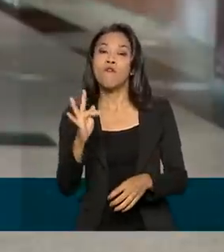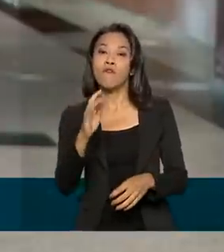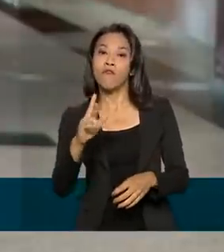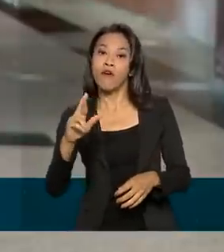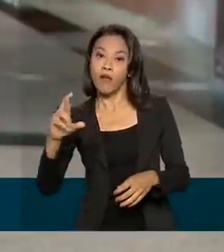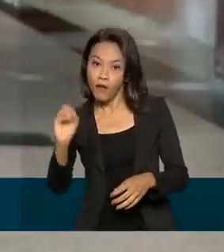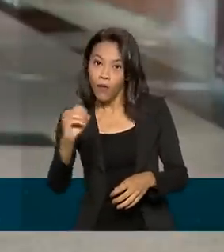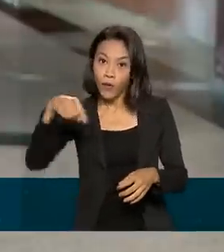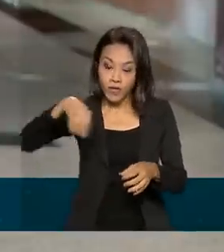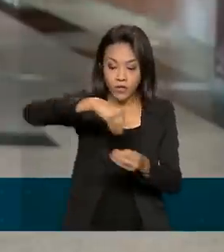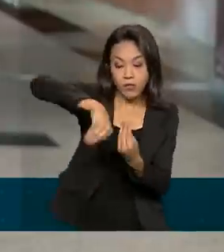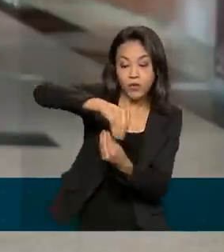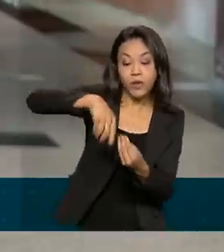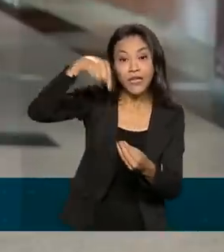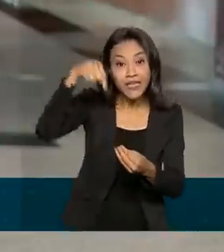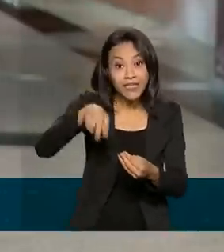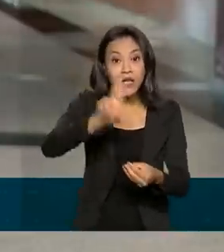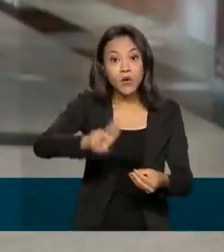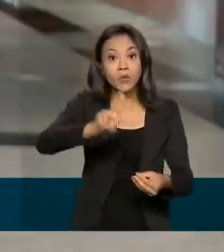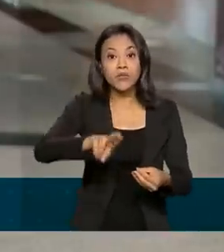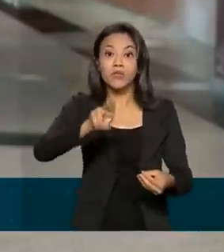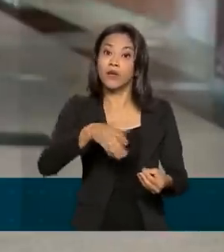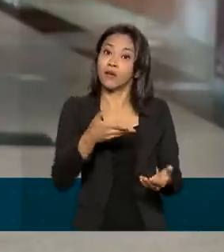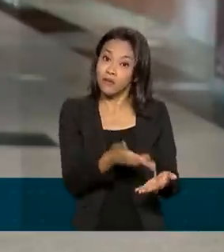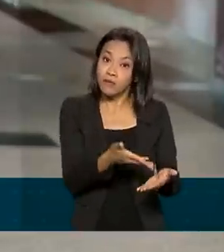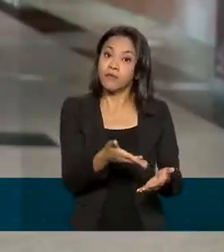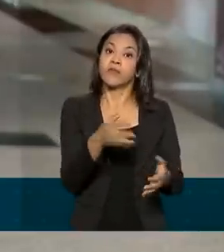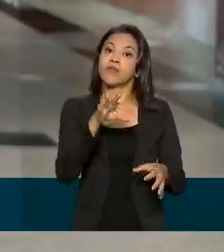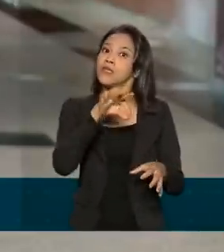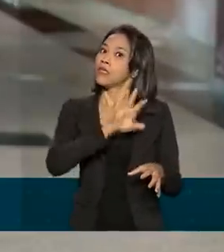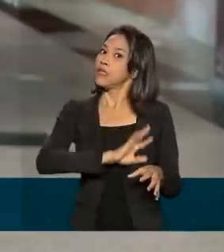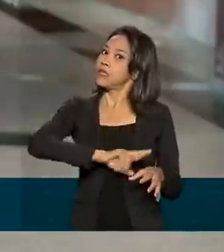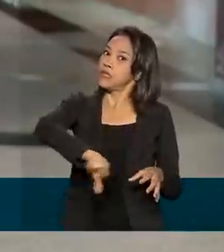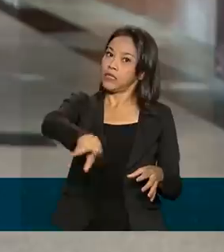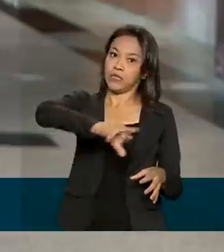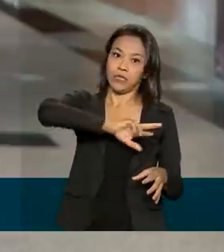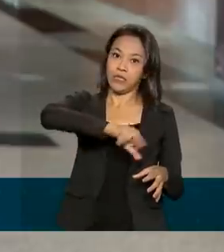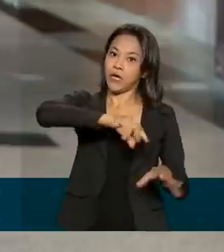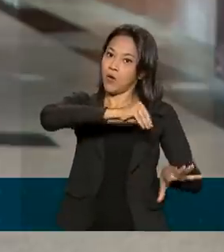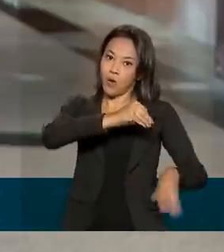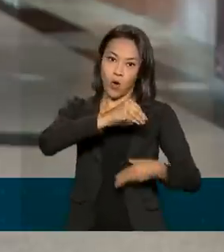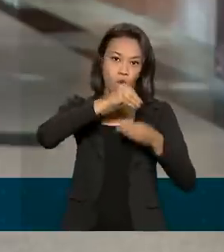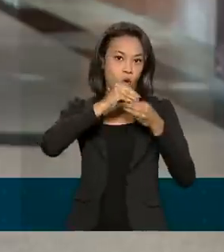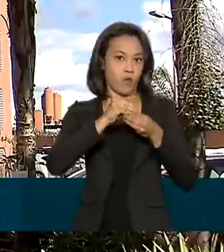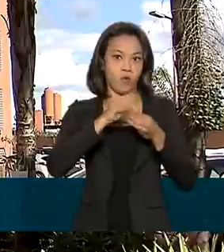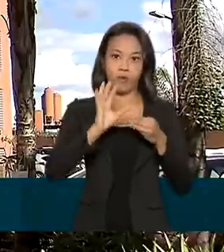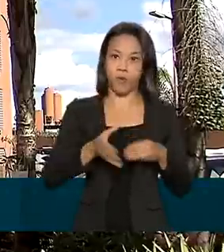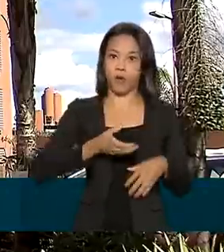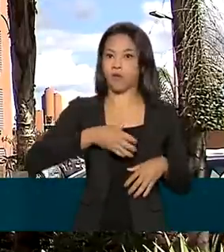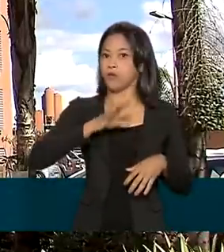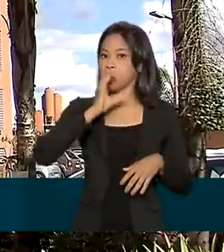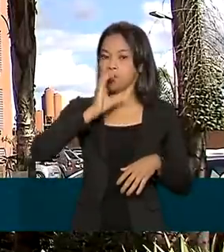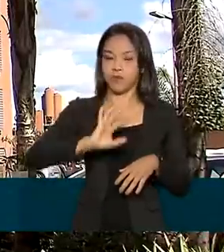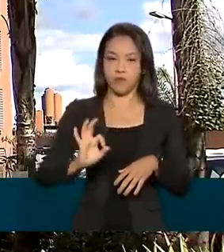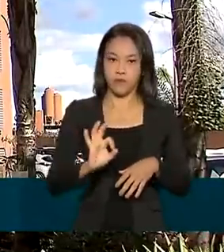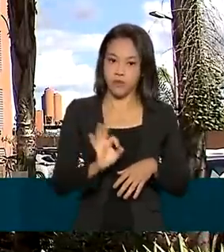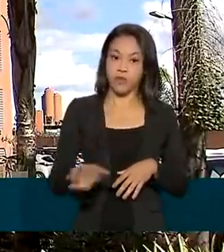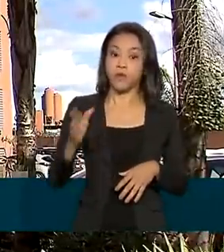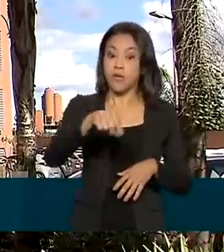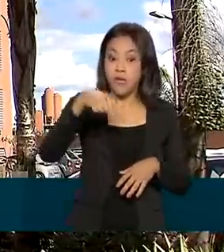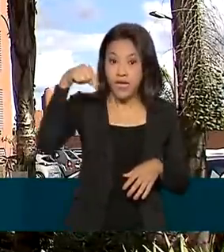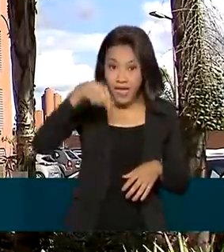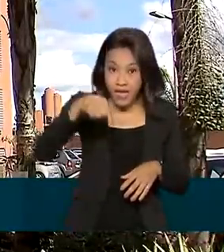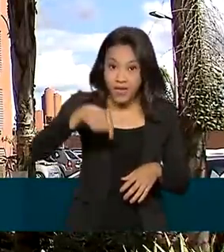apenas em medicamentos fitoterápicos e não em complementos alimentares. Qualquer produto com